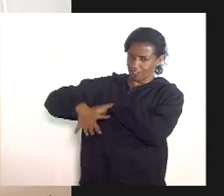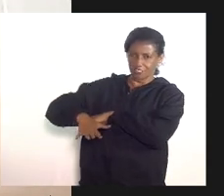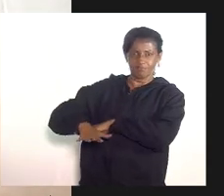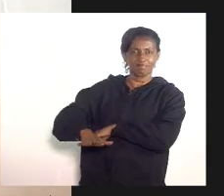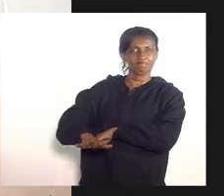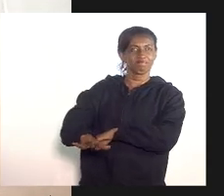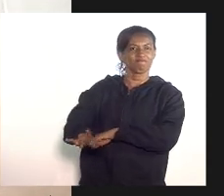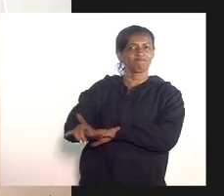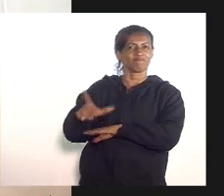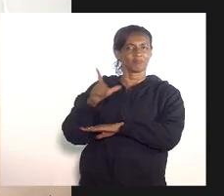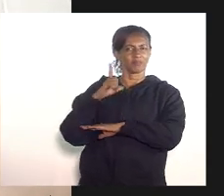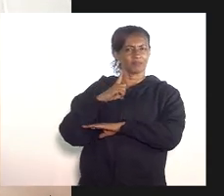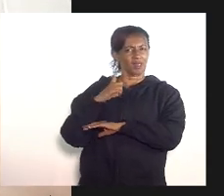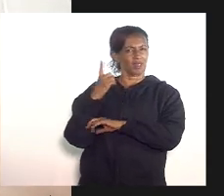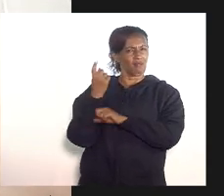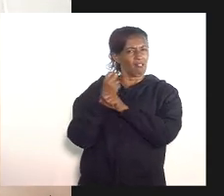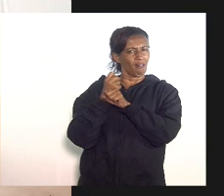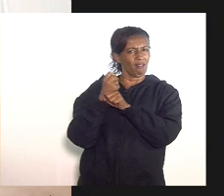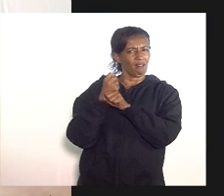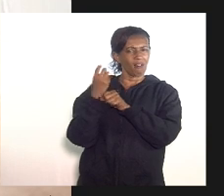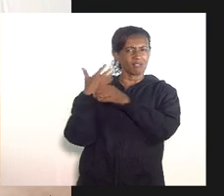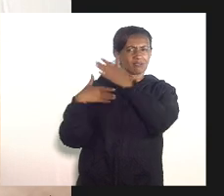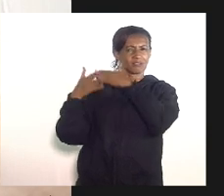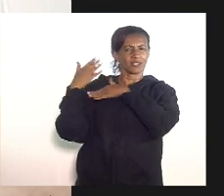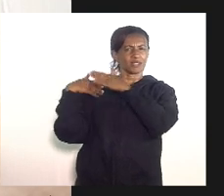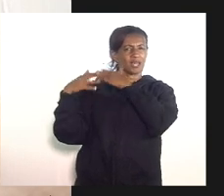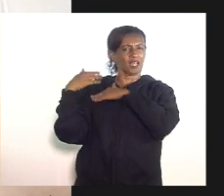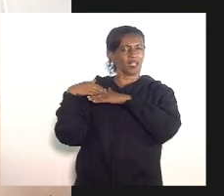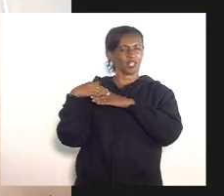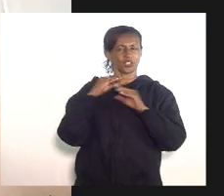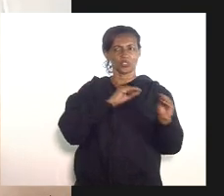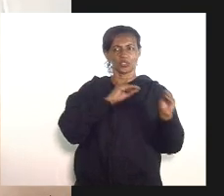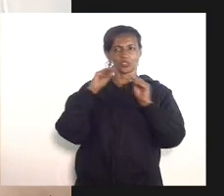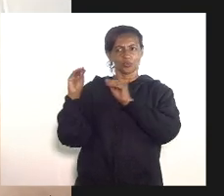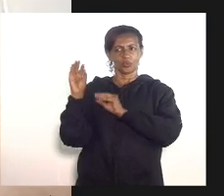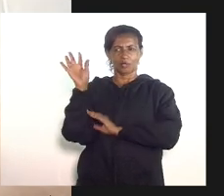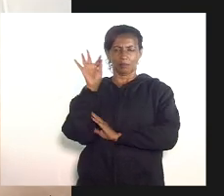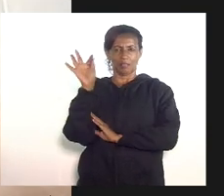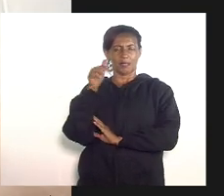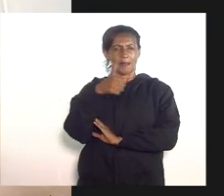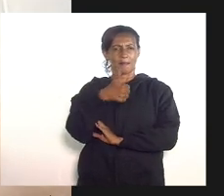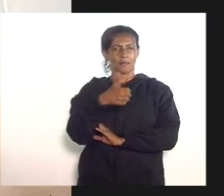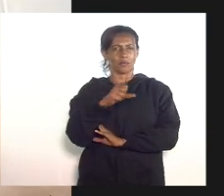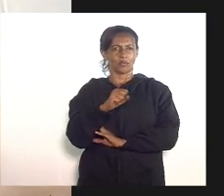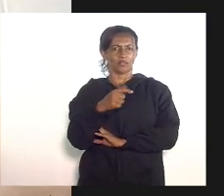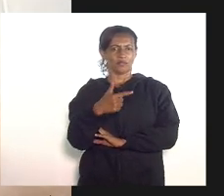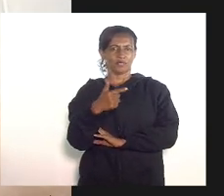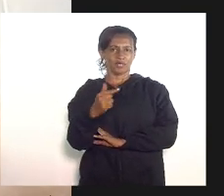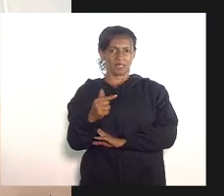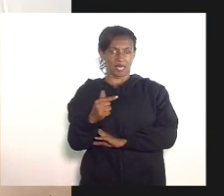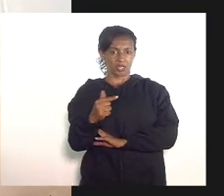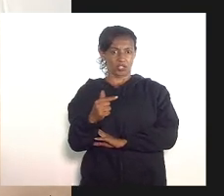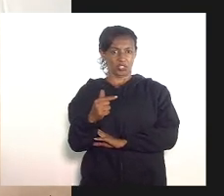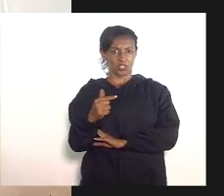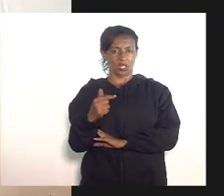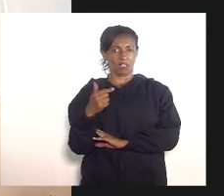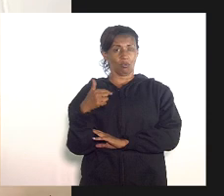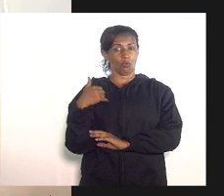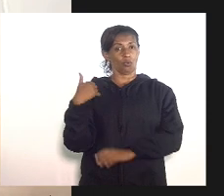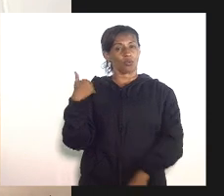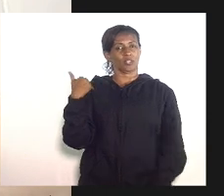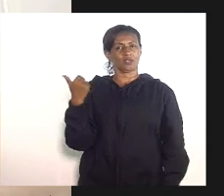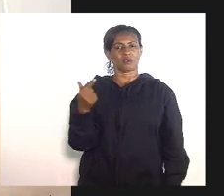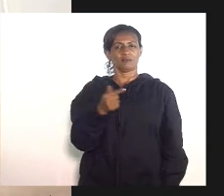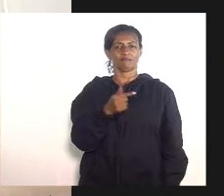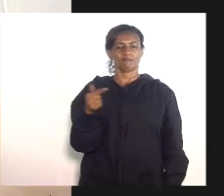muitos anos após a mudança para Paris em 1927 aos 77 anos